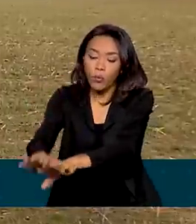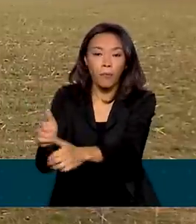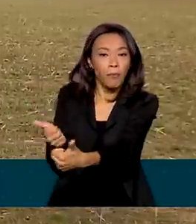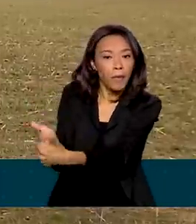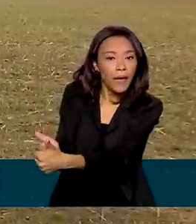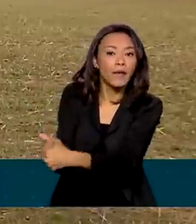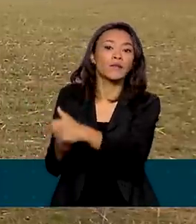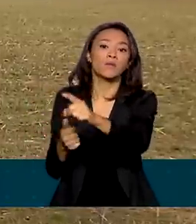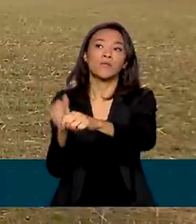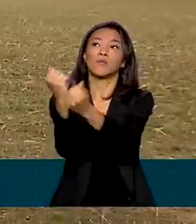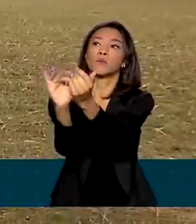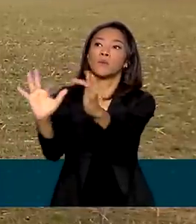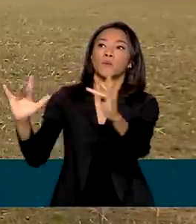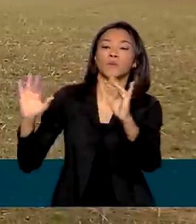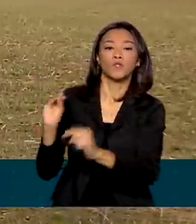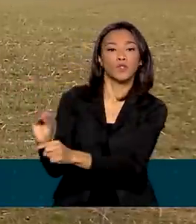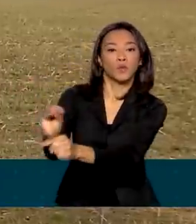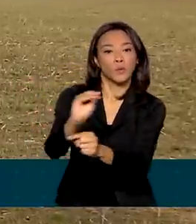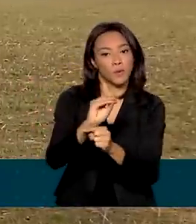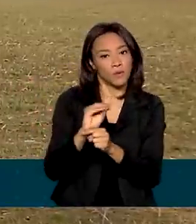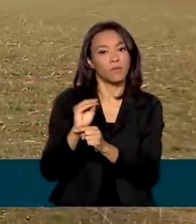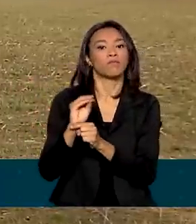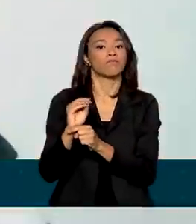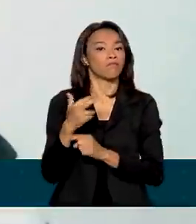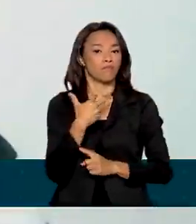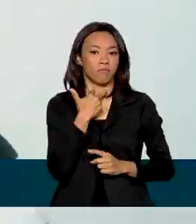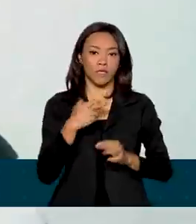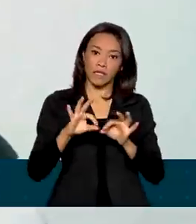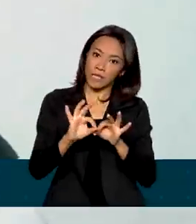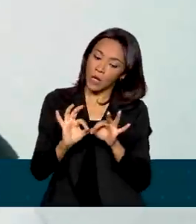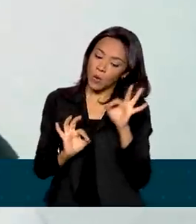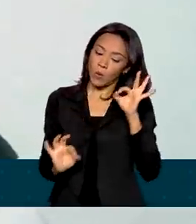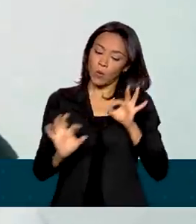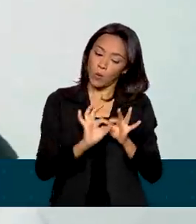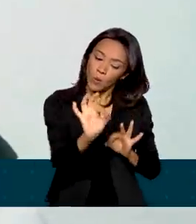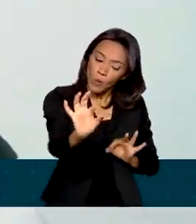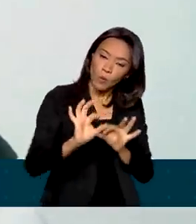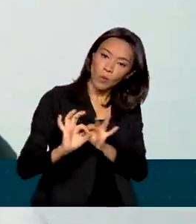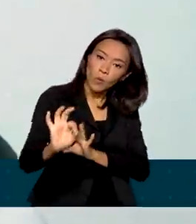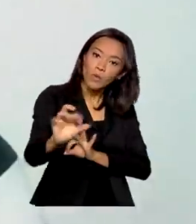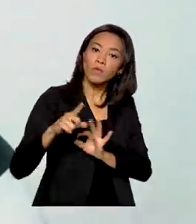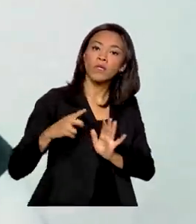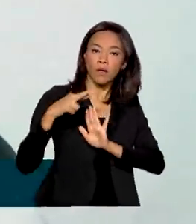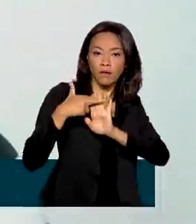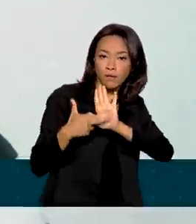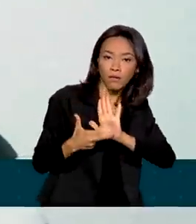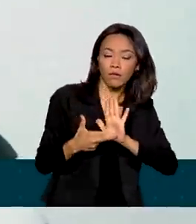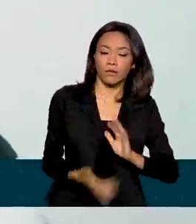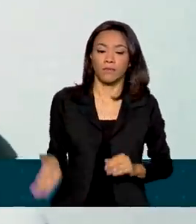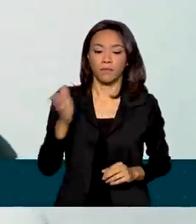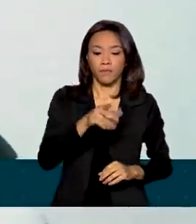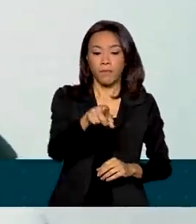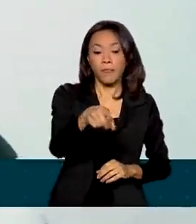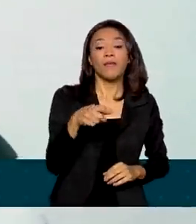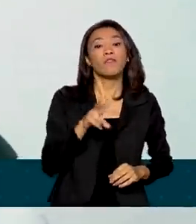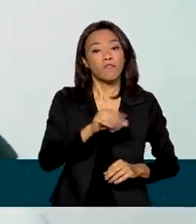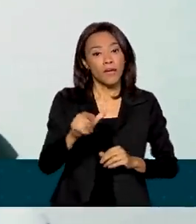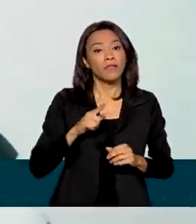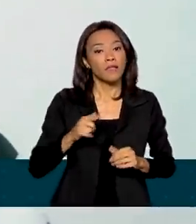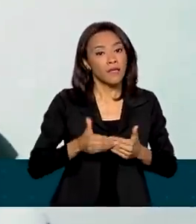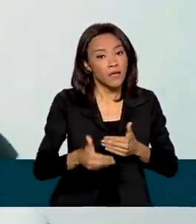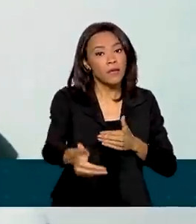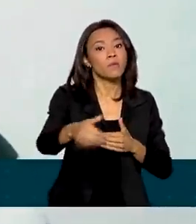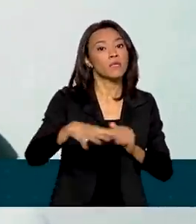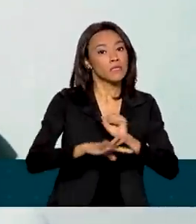reservas legais e áreas de preservação permanente. Essa norma vai trazer a segurança jurídica necessária para que esses profissionais